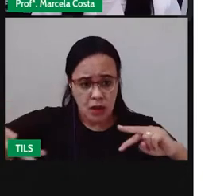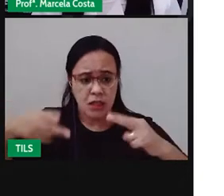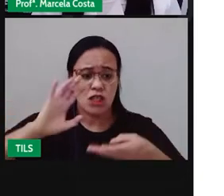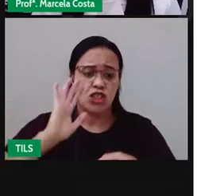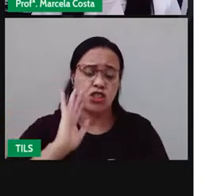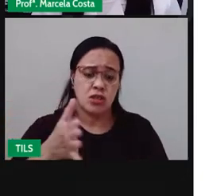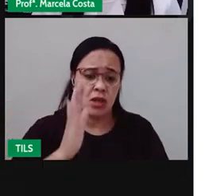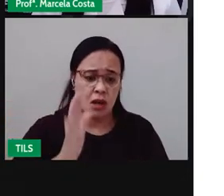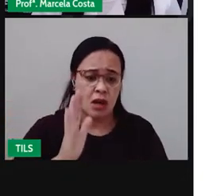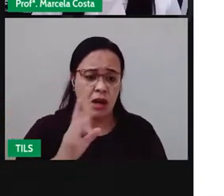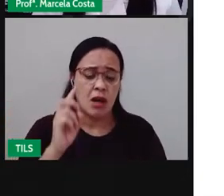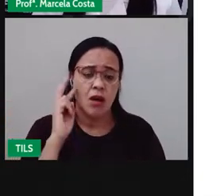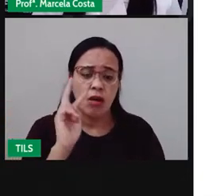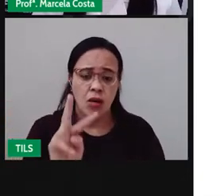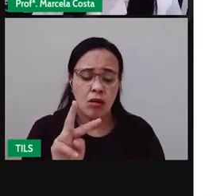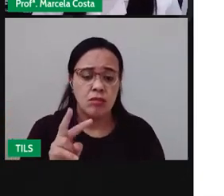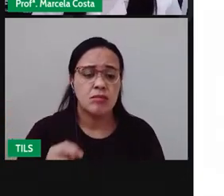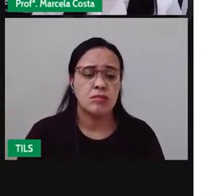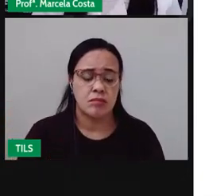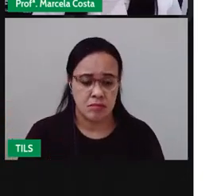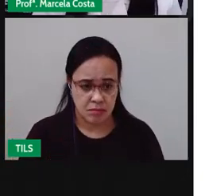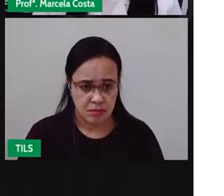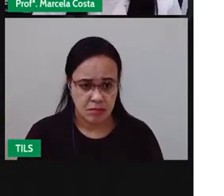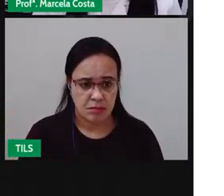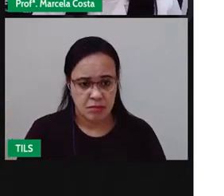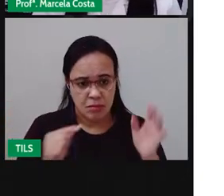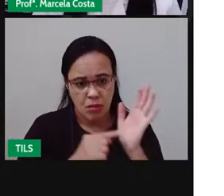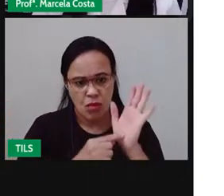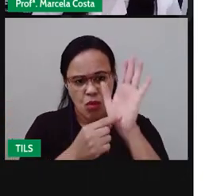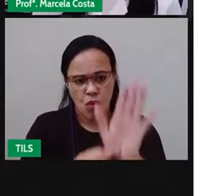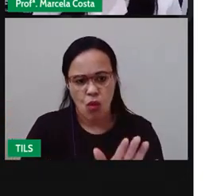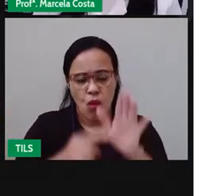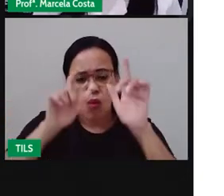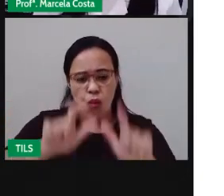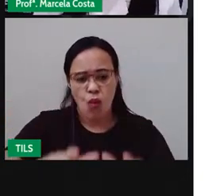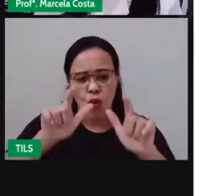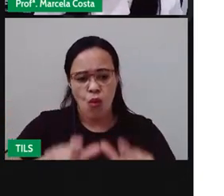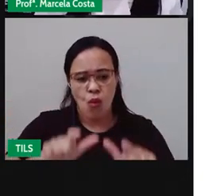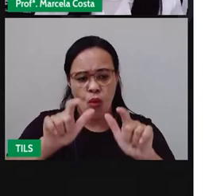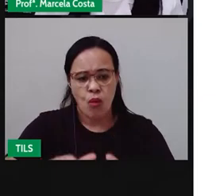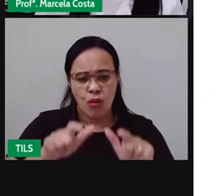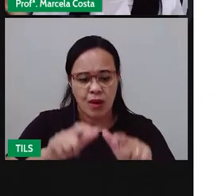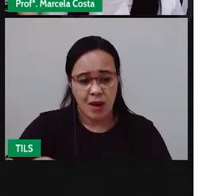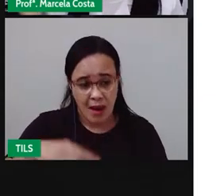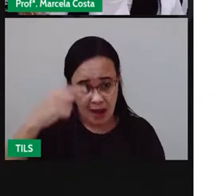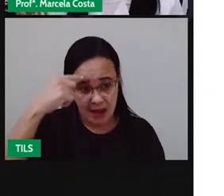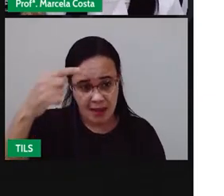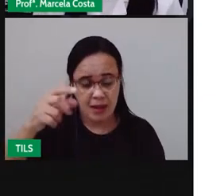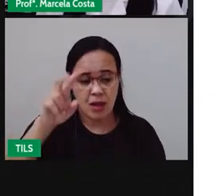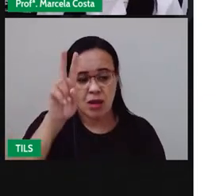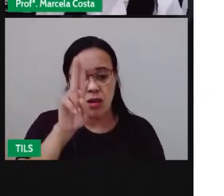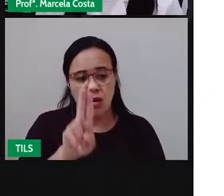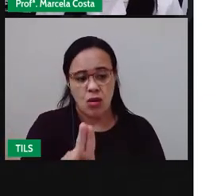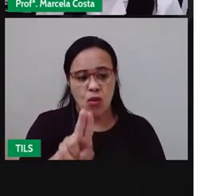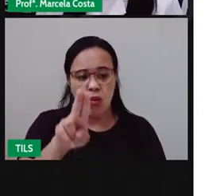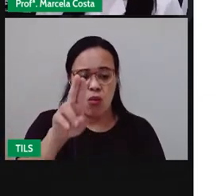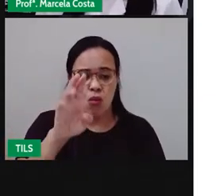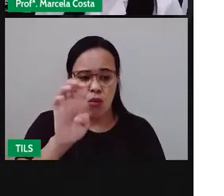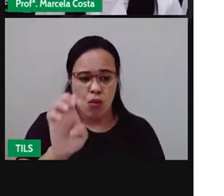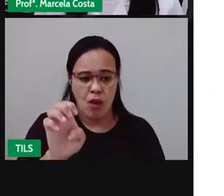que é o link mostrando a localização da Universidade da equipe de de Santana,